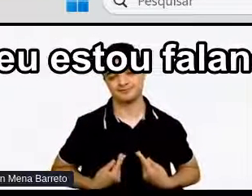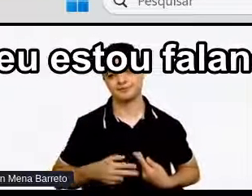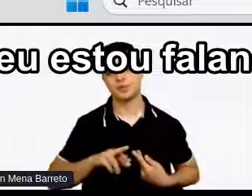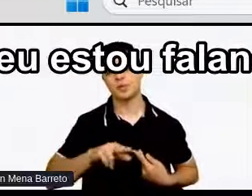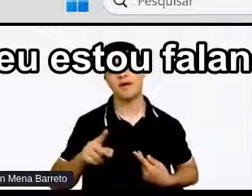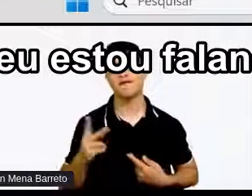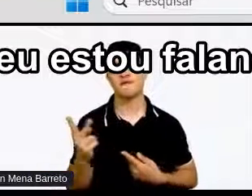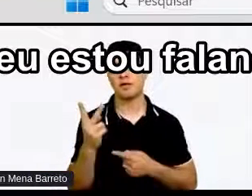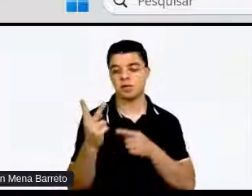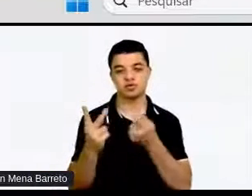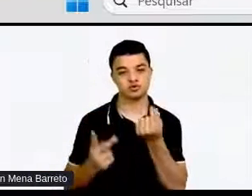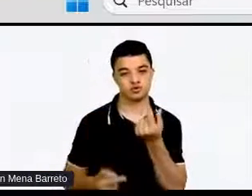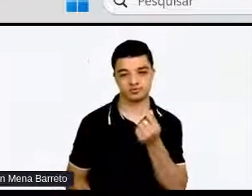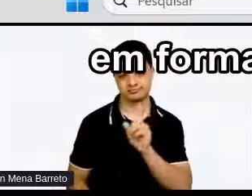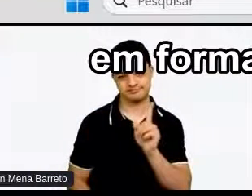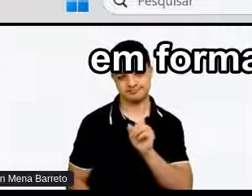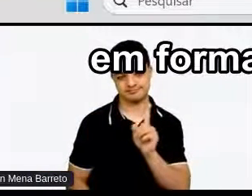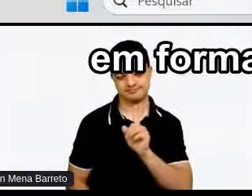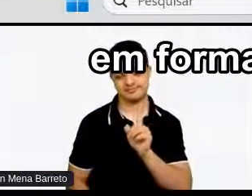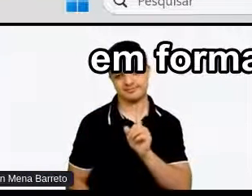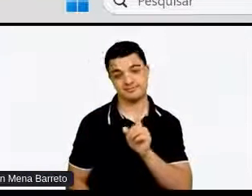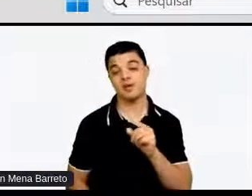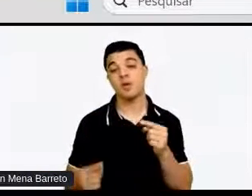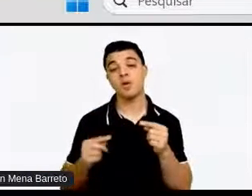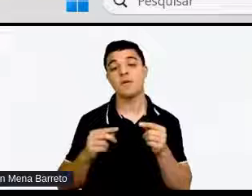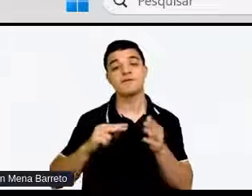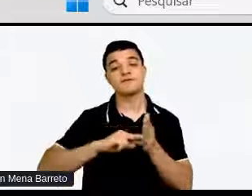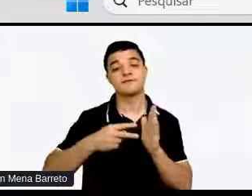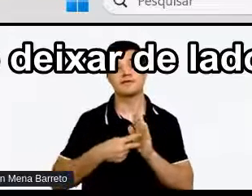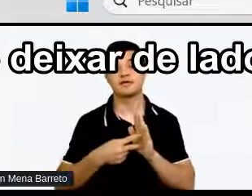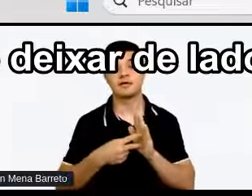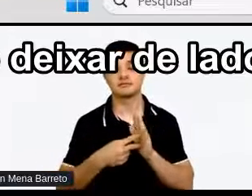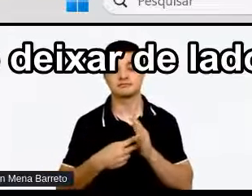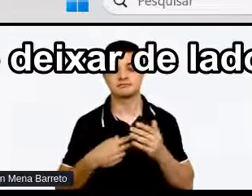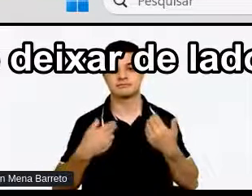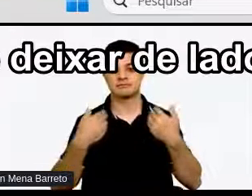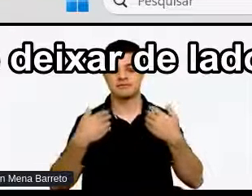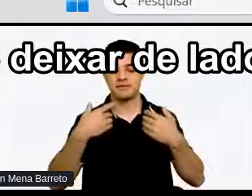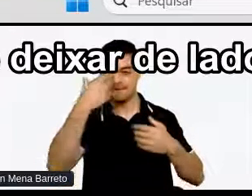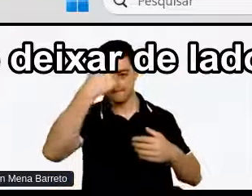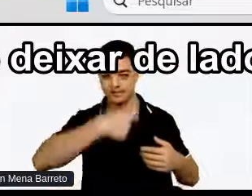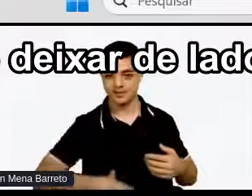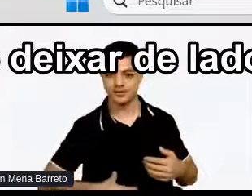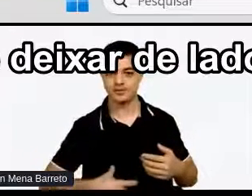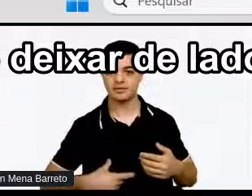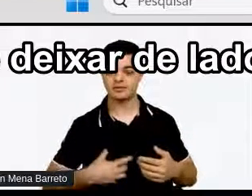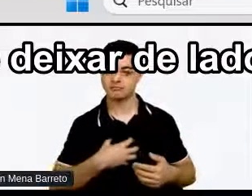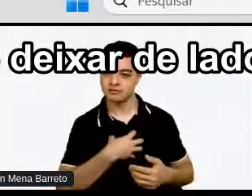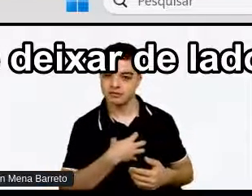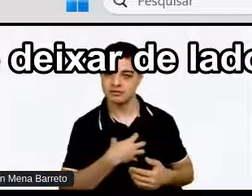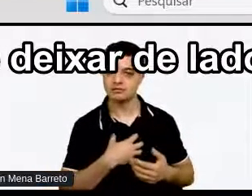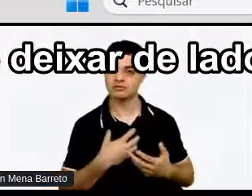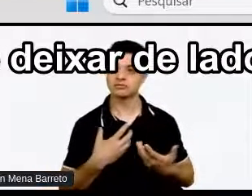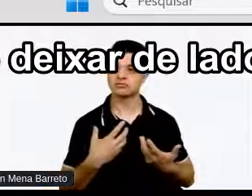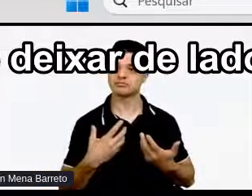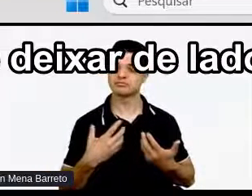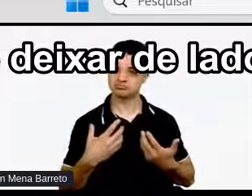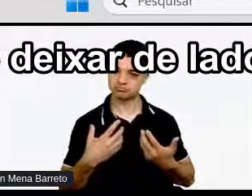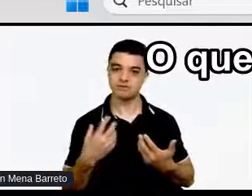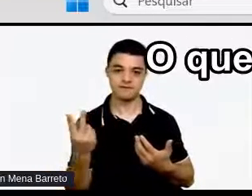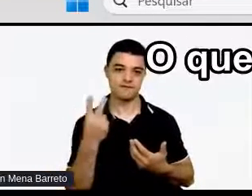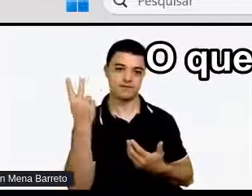Eu estou falando Em essência Em forma de existir E a gente tem que Deixar de lado Essa racionalidade